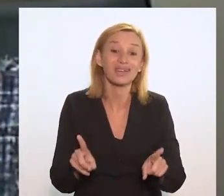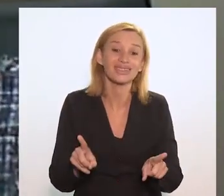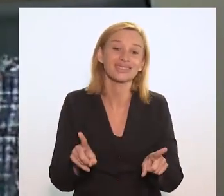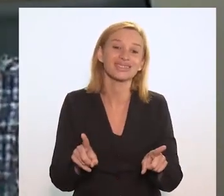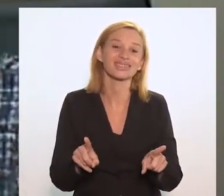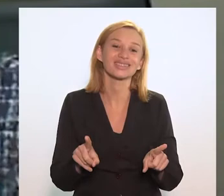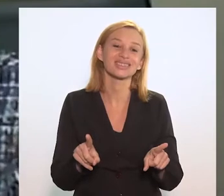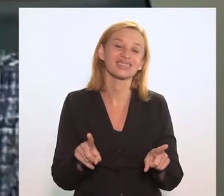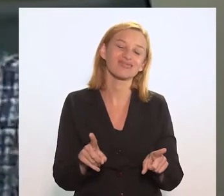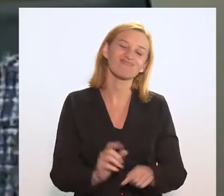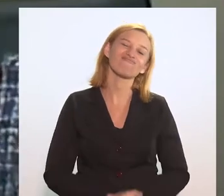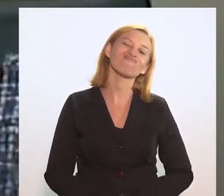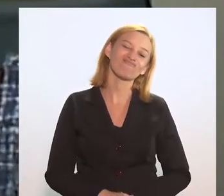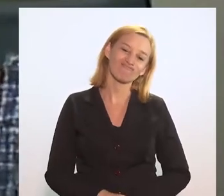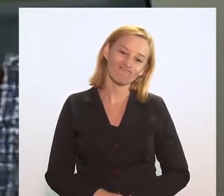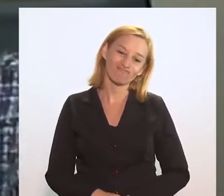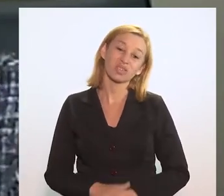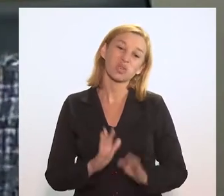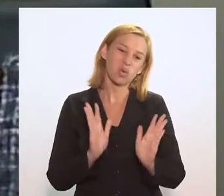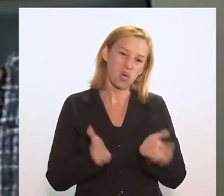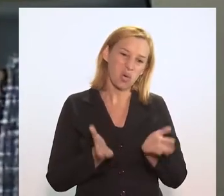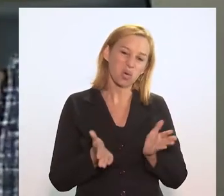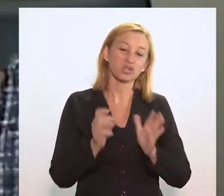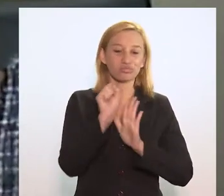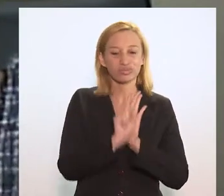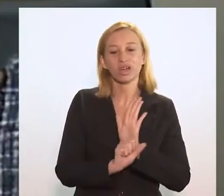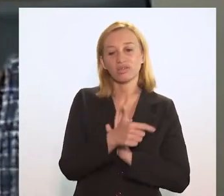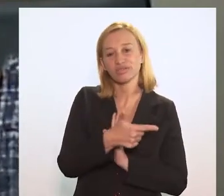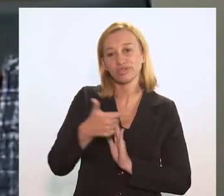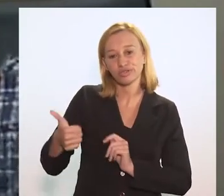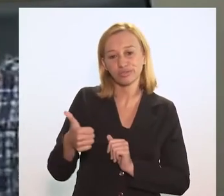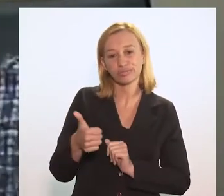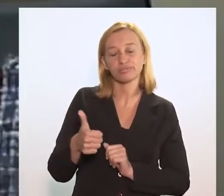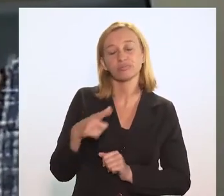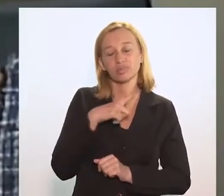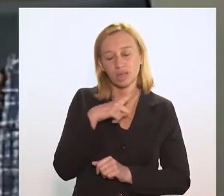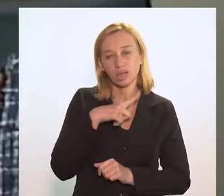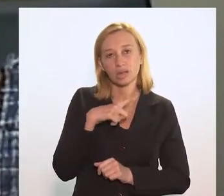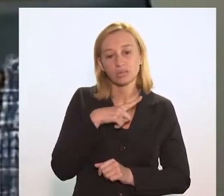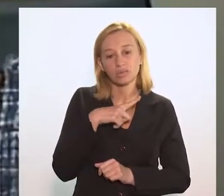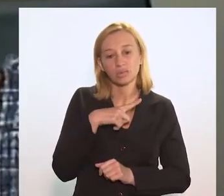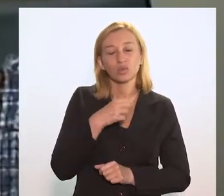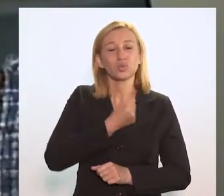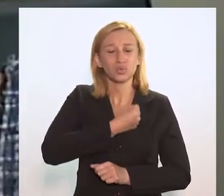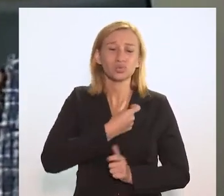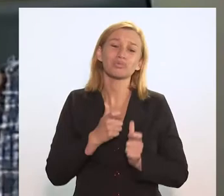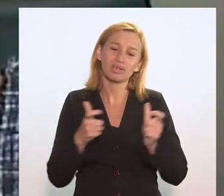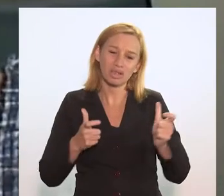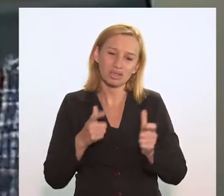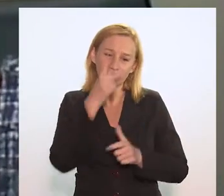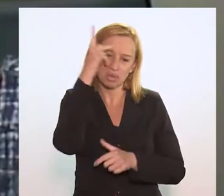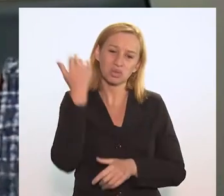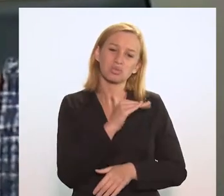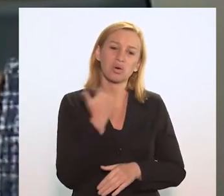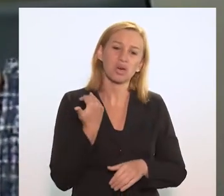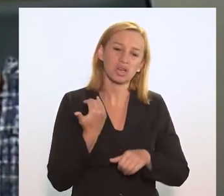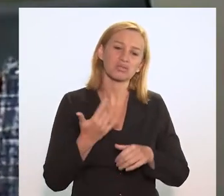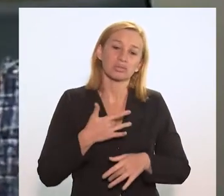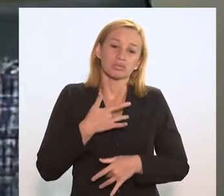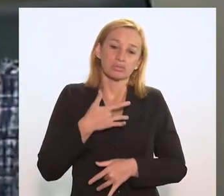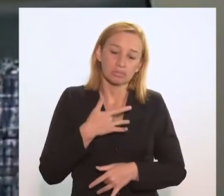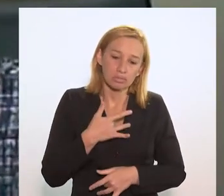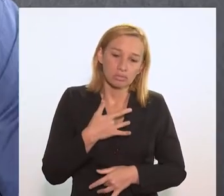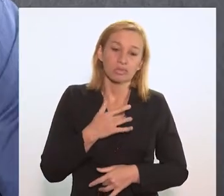portanto, é inadmissível que hoje, no século XXI, nós ainda tenhamos um alto índice de morte por